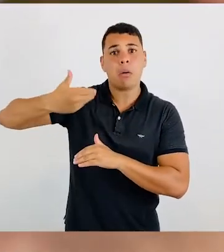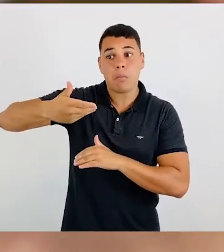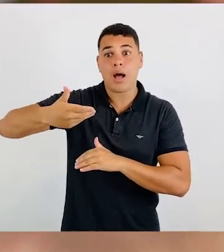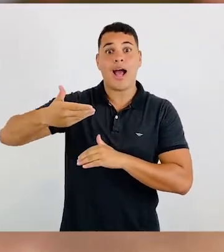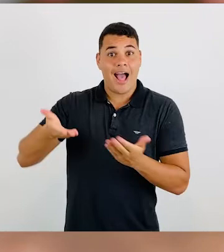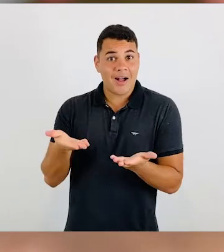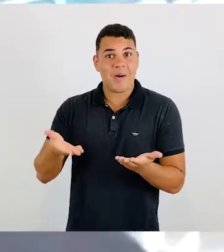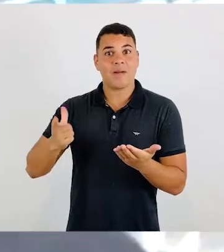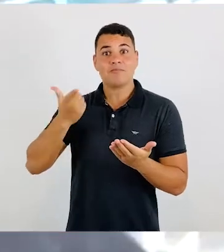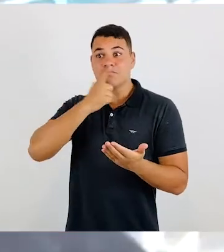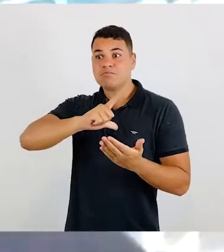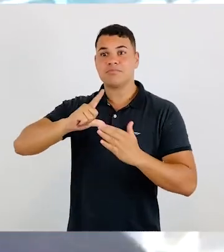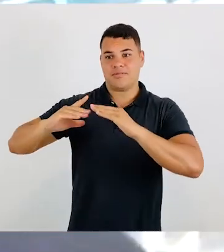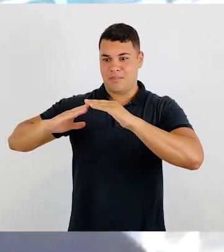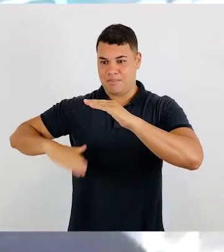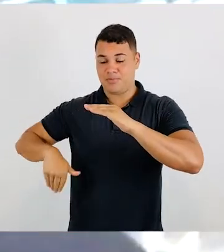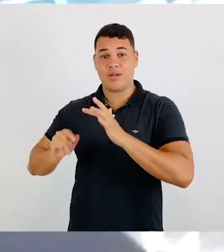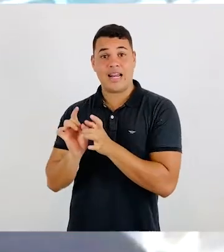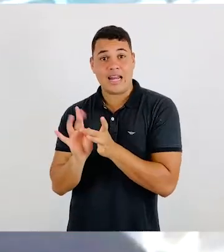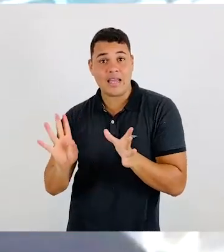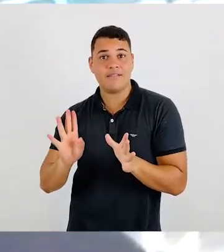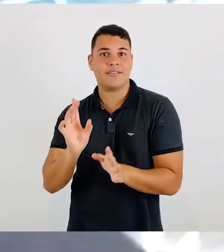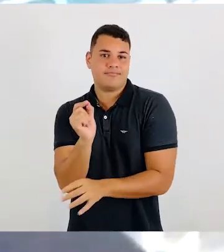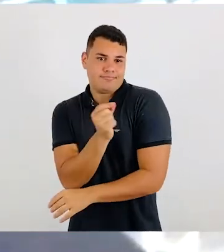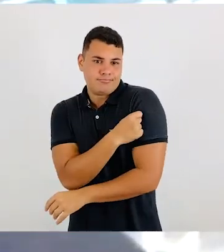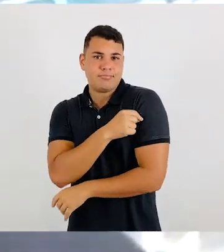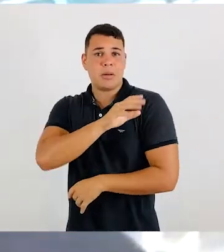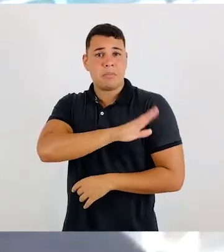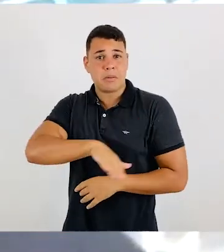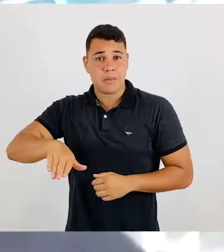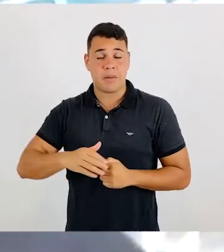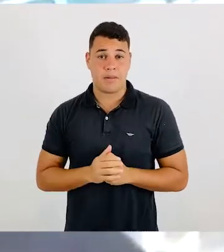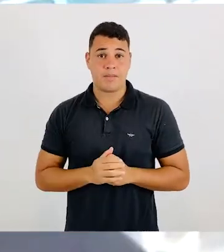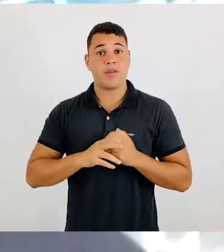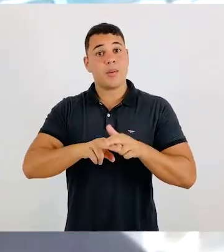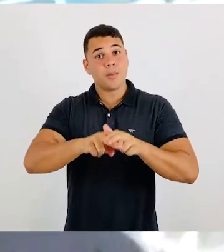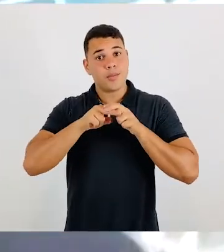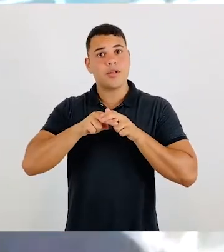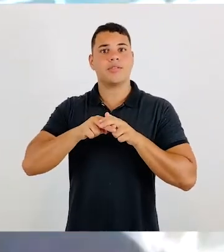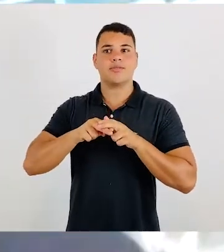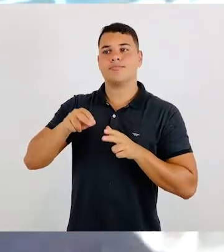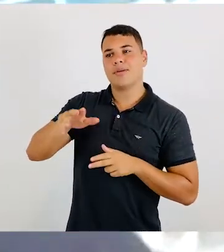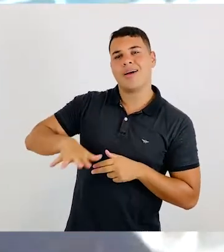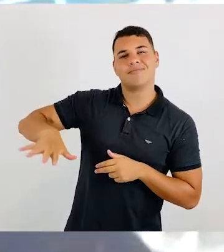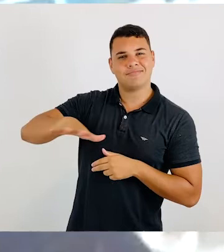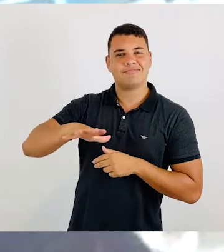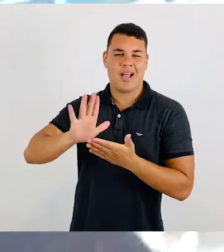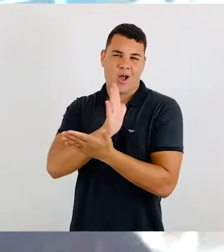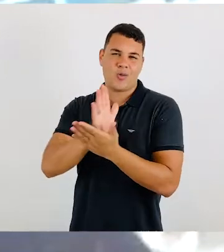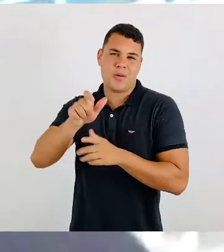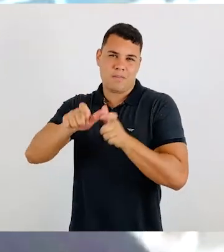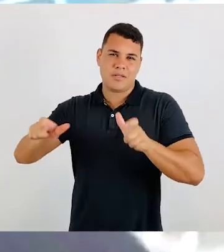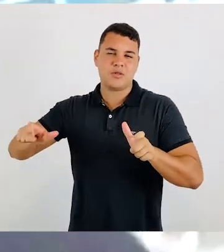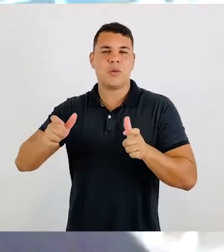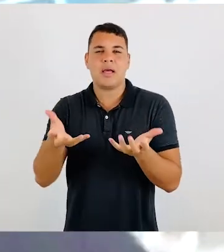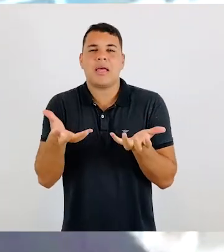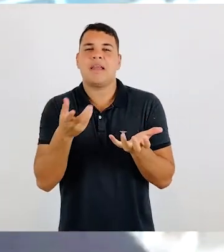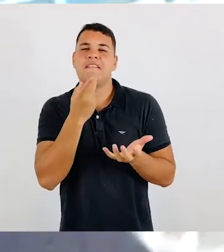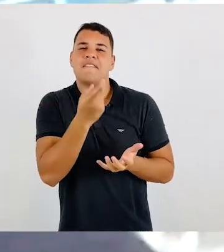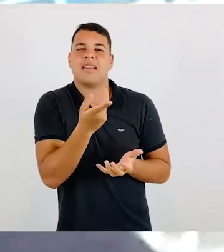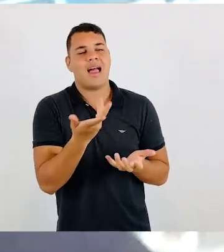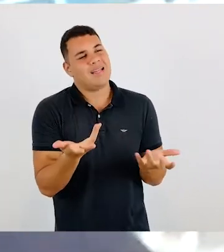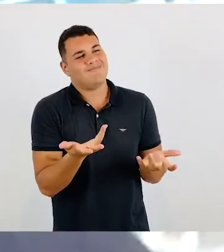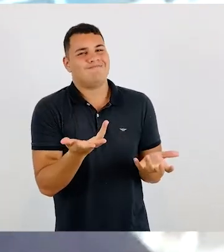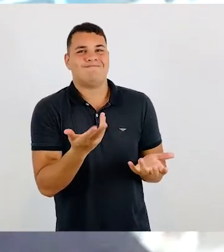confusão. Em um caso, até emblemático de um garoto que não foi se verificar que tinha sido suicídio e a narrativa que tentou